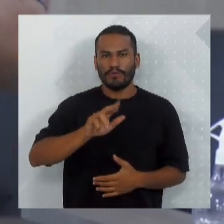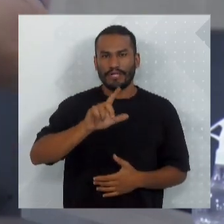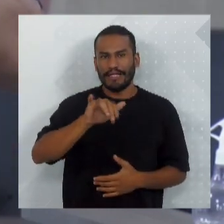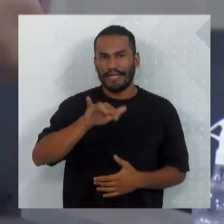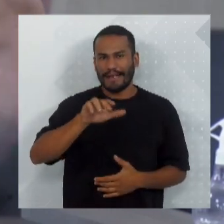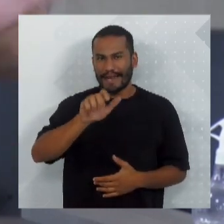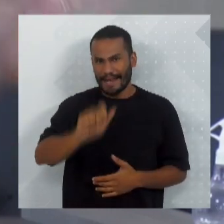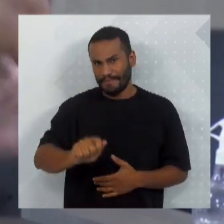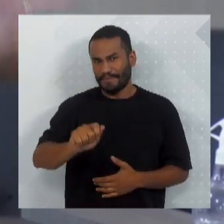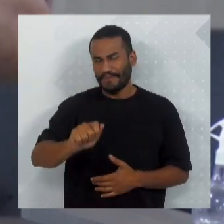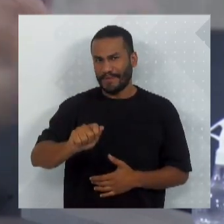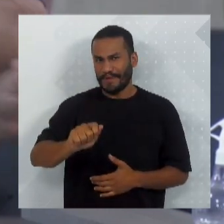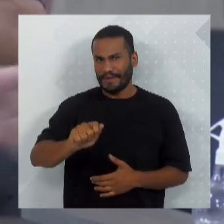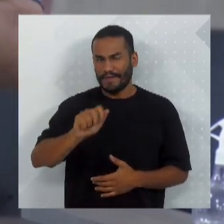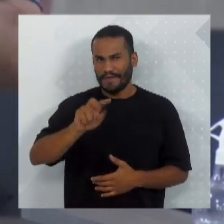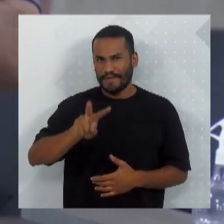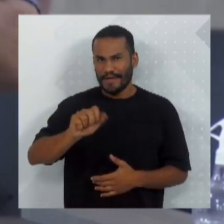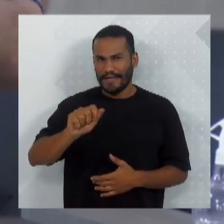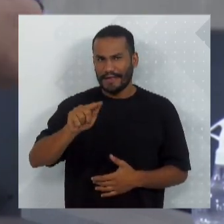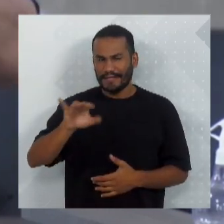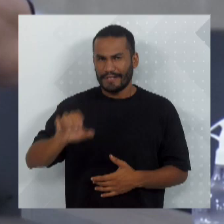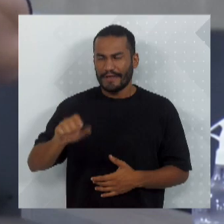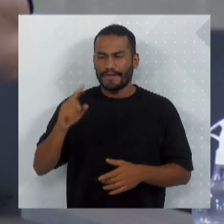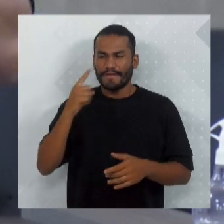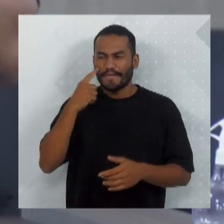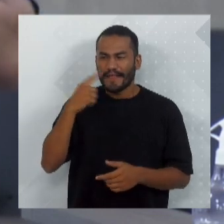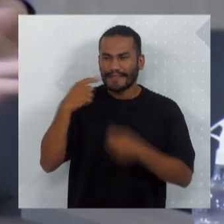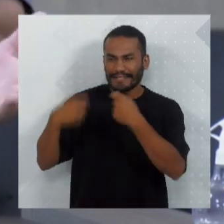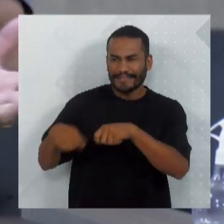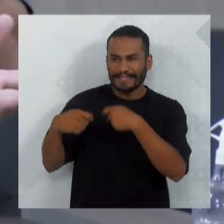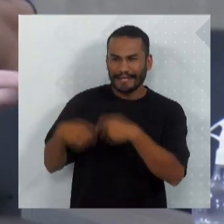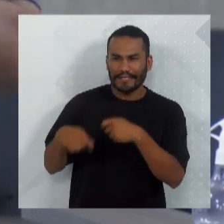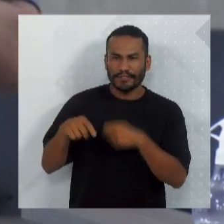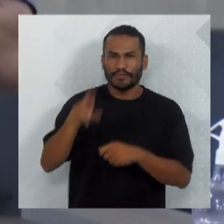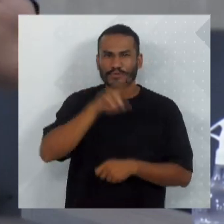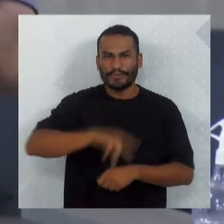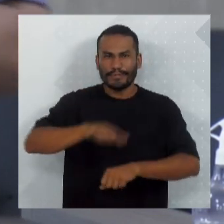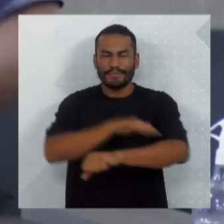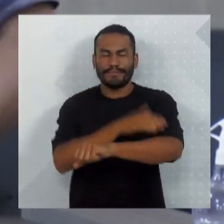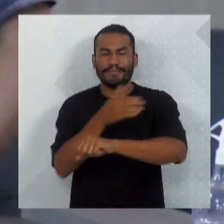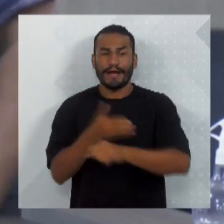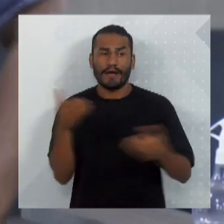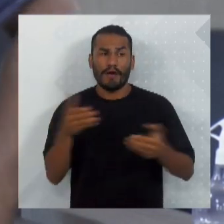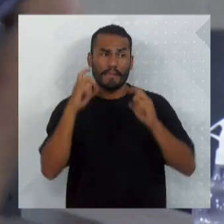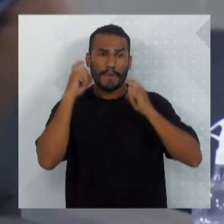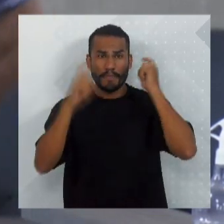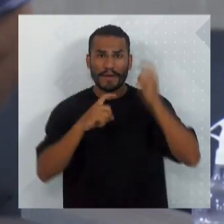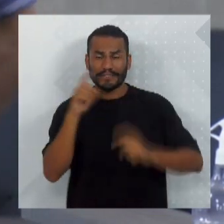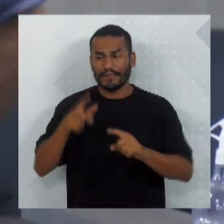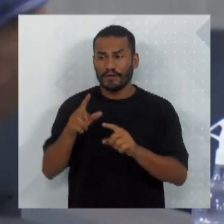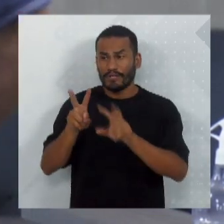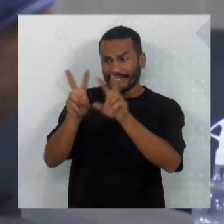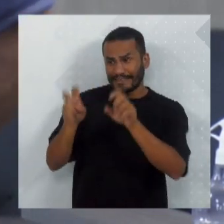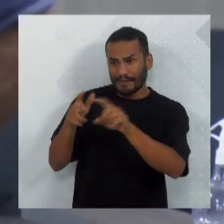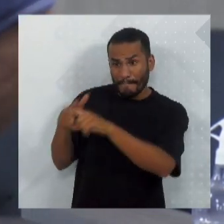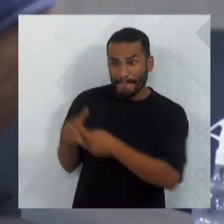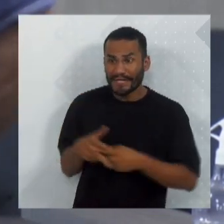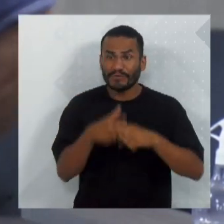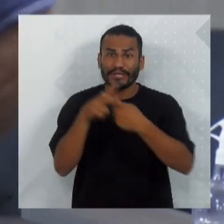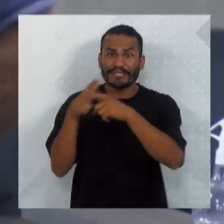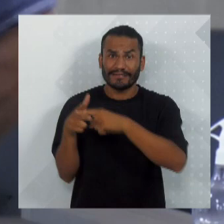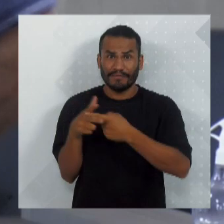presença, a necessidade e aquela quadra ali de exposição. Agora, a preocupação com relação à manutenção, obviamente, a manutenção é